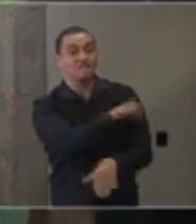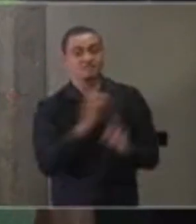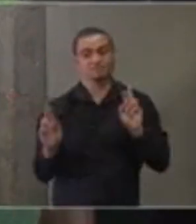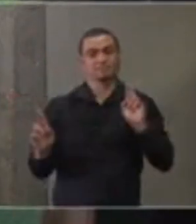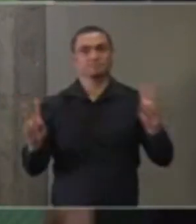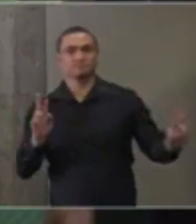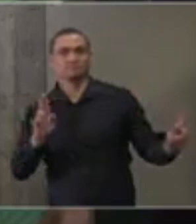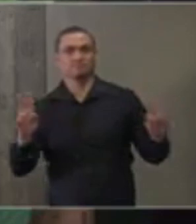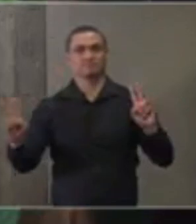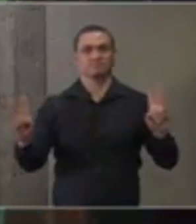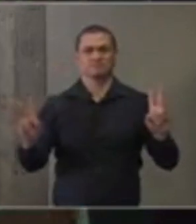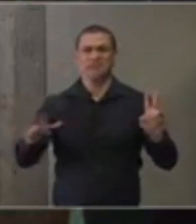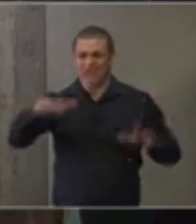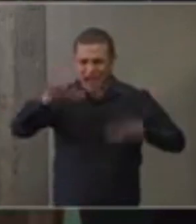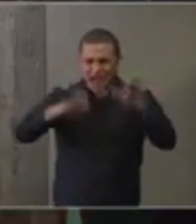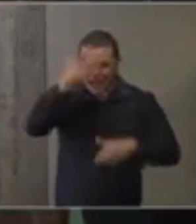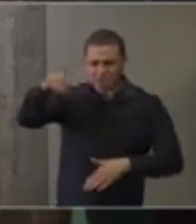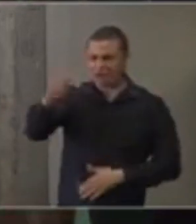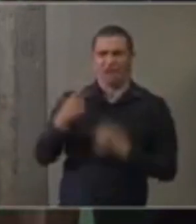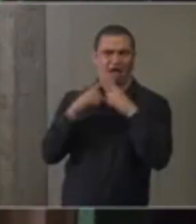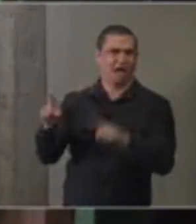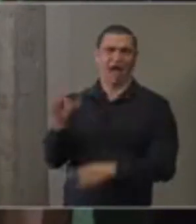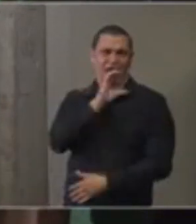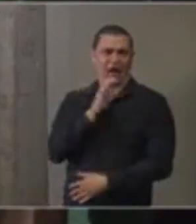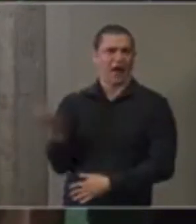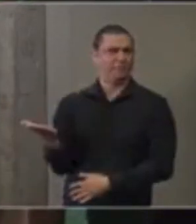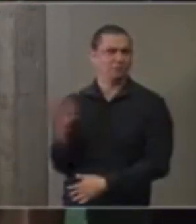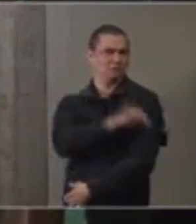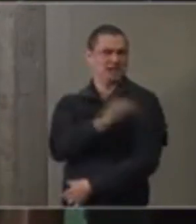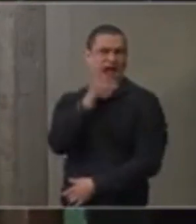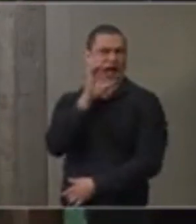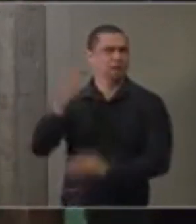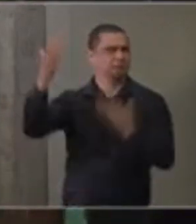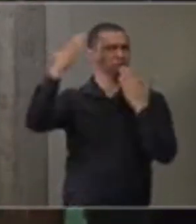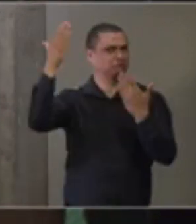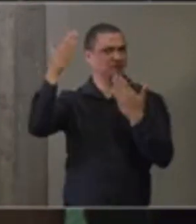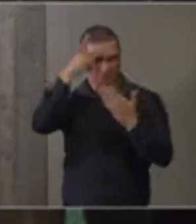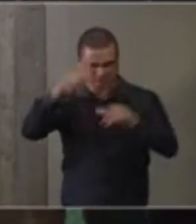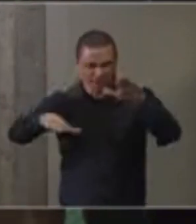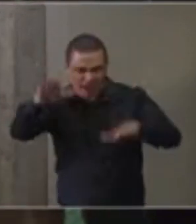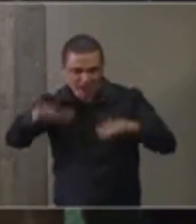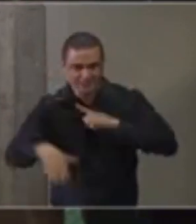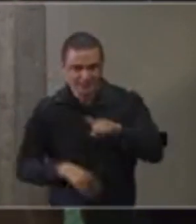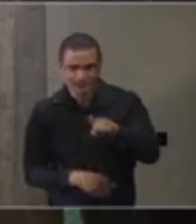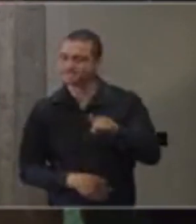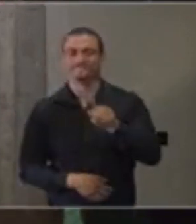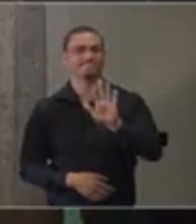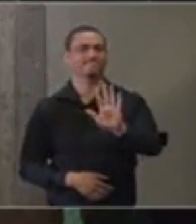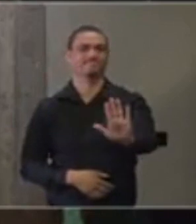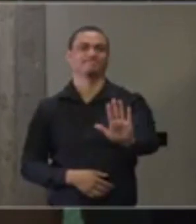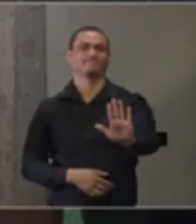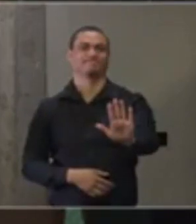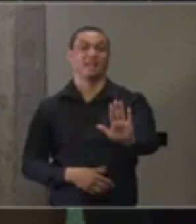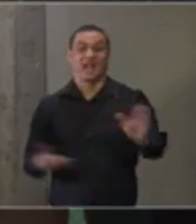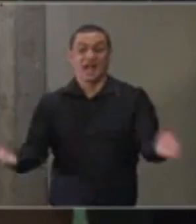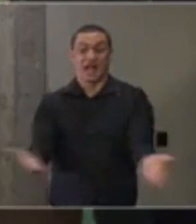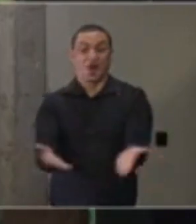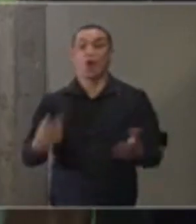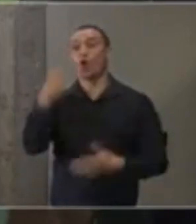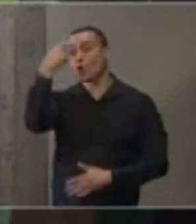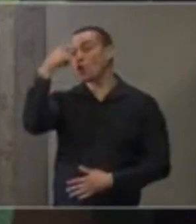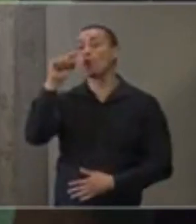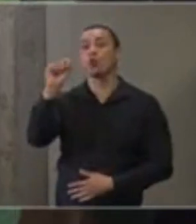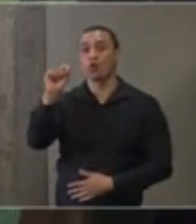Muita gente critica a velocidade com que as vacinas estão chegando. Mas, nesse momento, nós temos que pensar que nós estamos